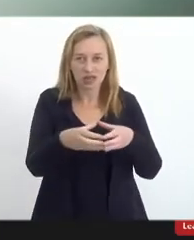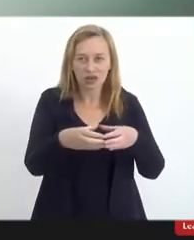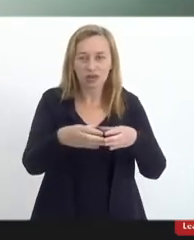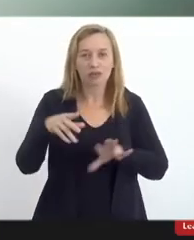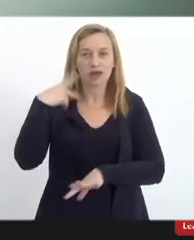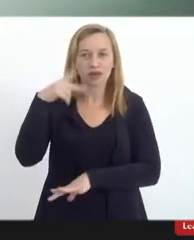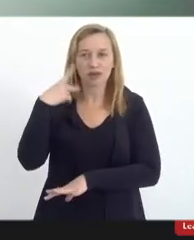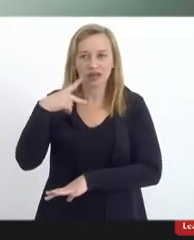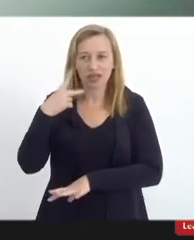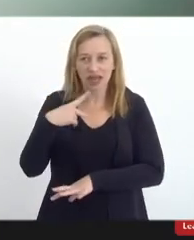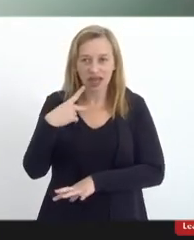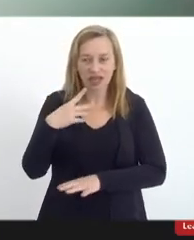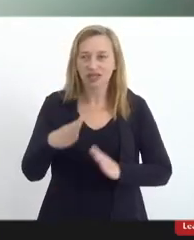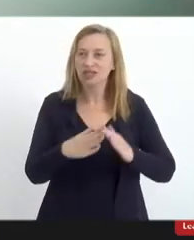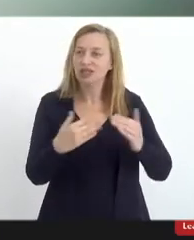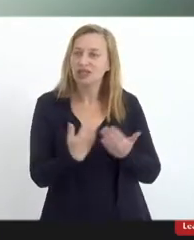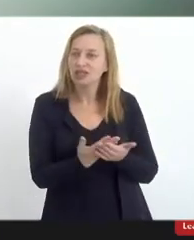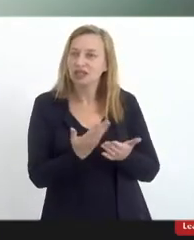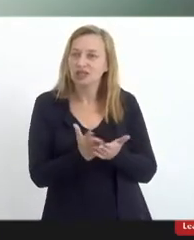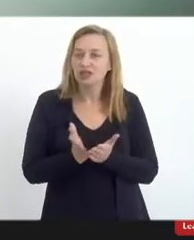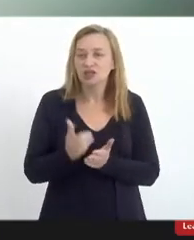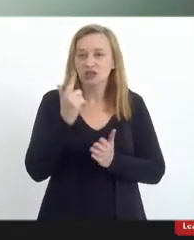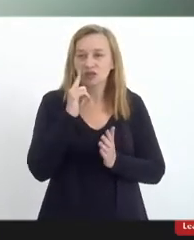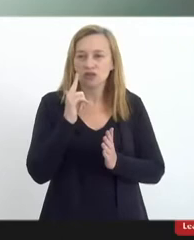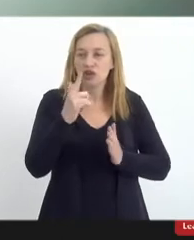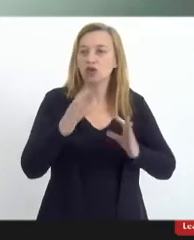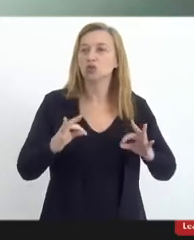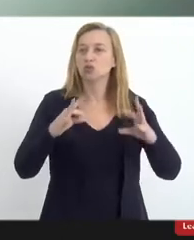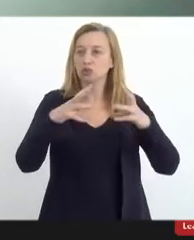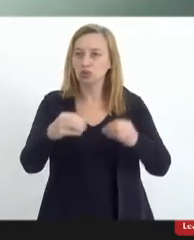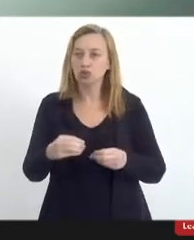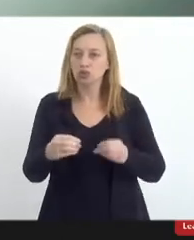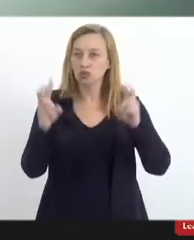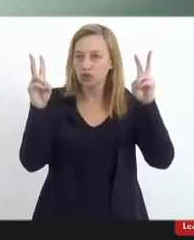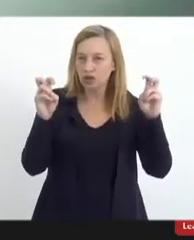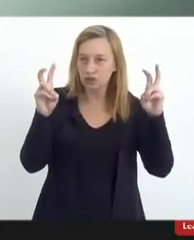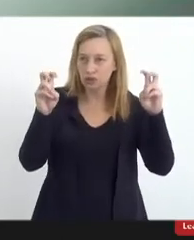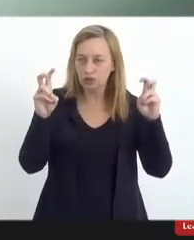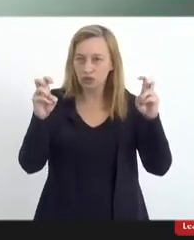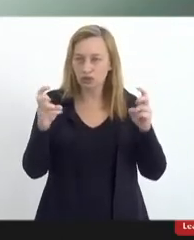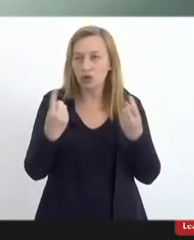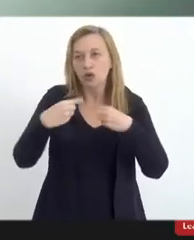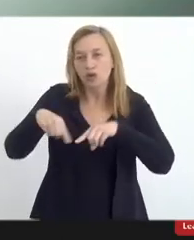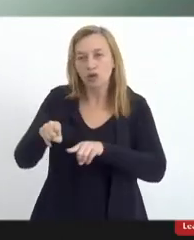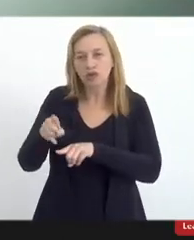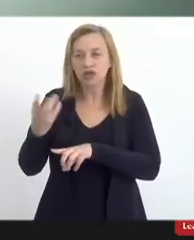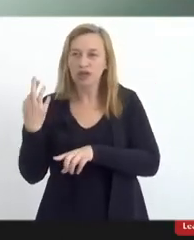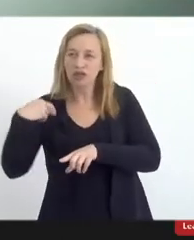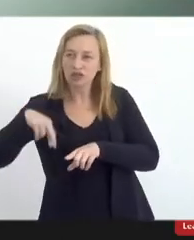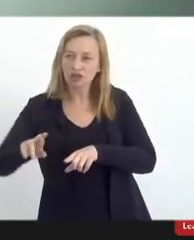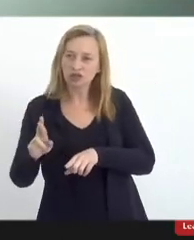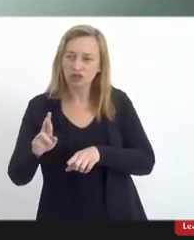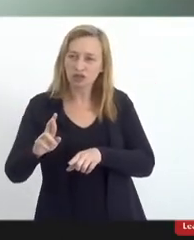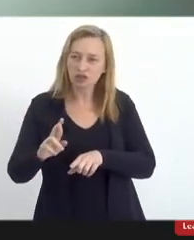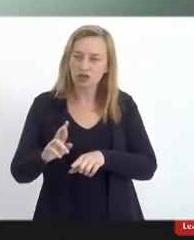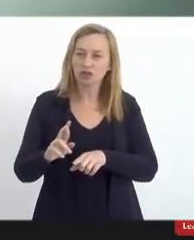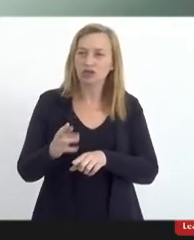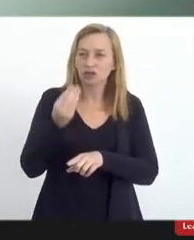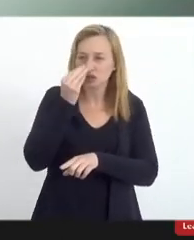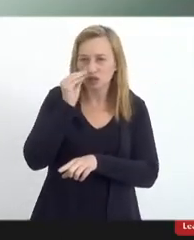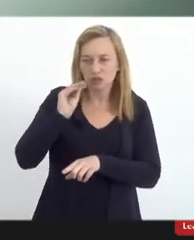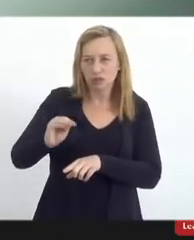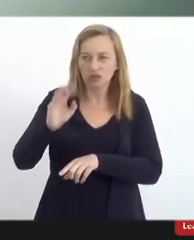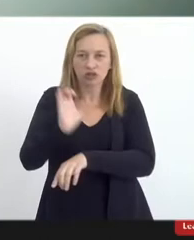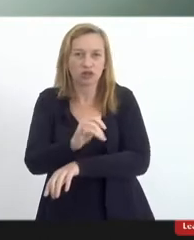de Inquérito, destinada a apurar as causas e consequências dos casos de intolerância religiosa no estado do Rio de Janeiro